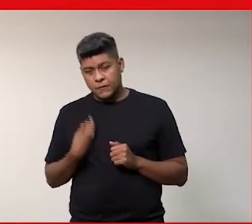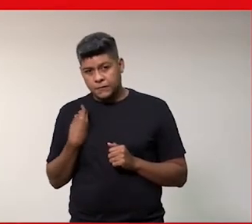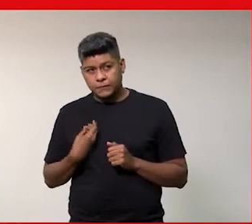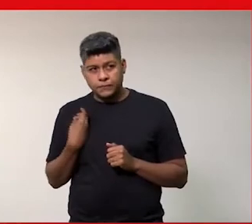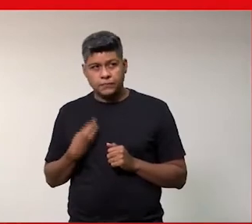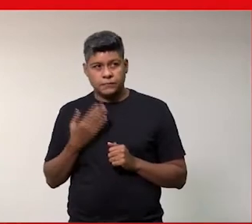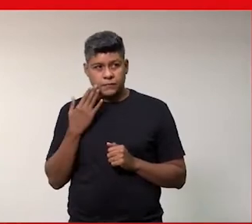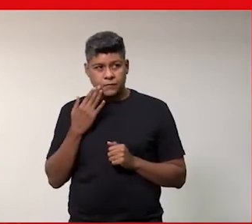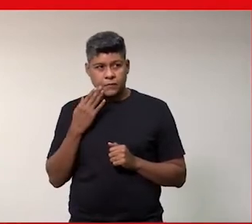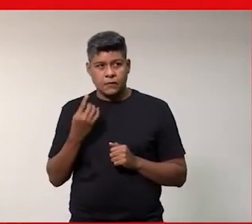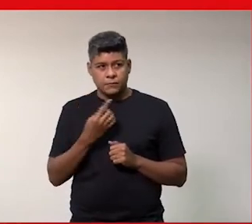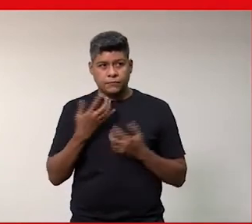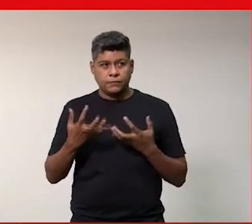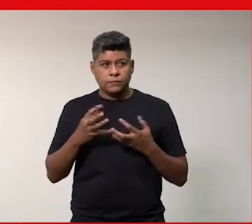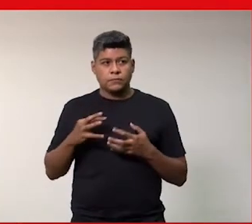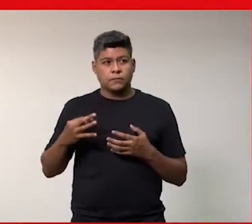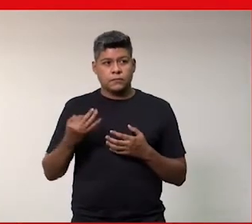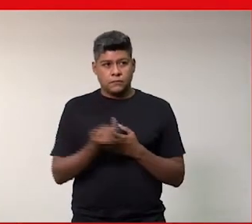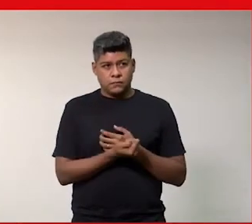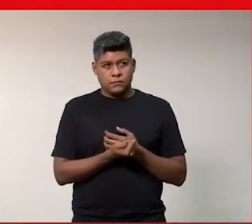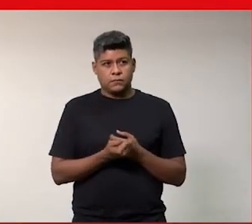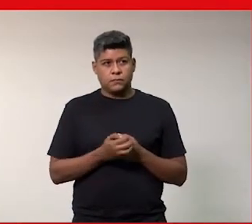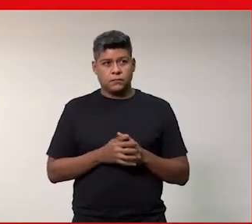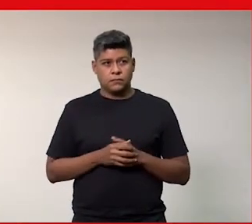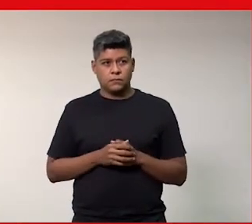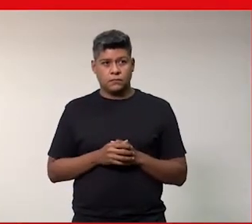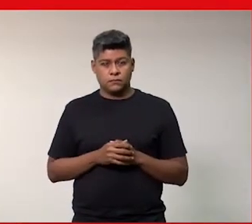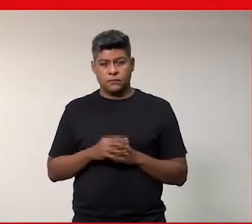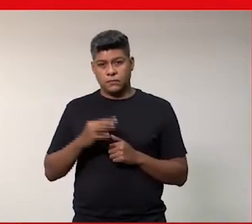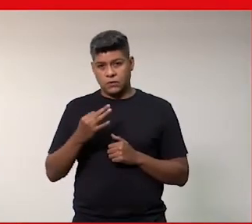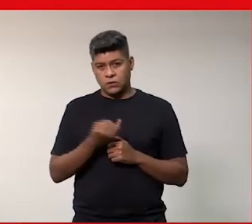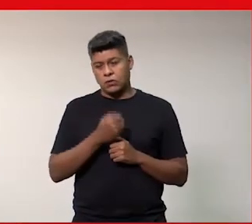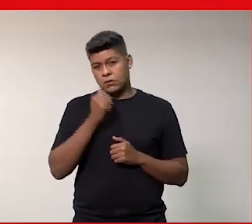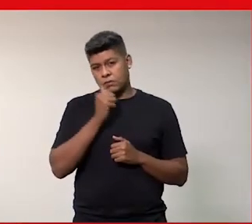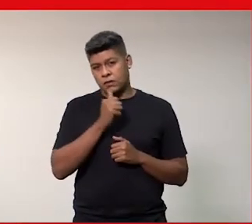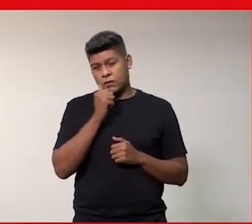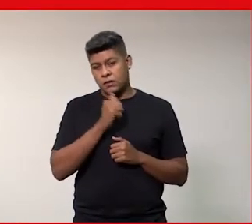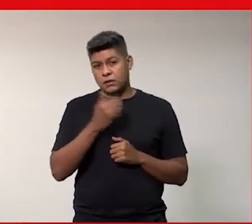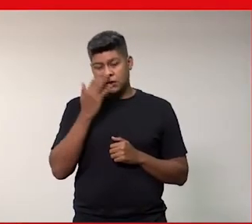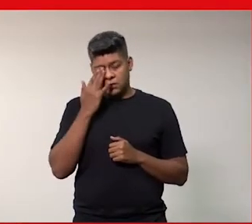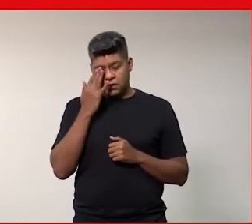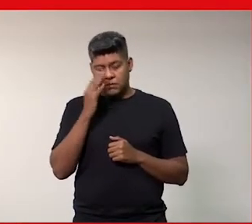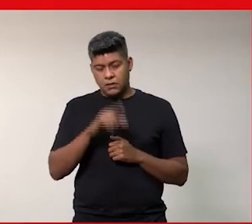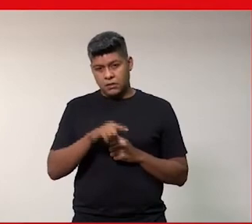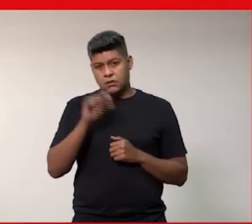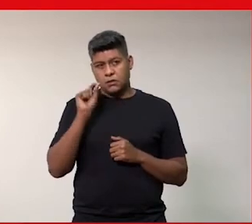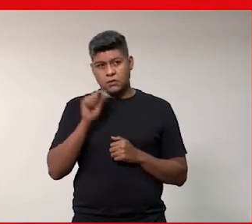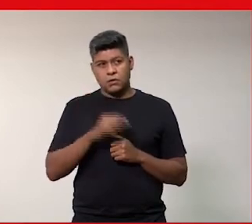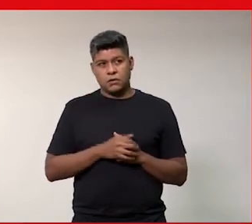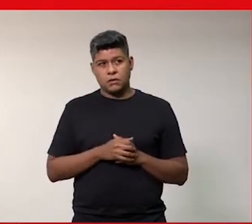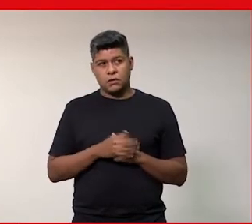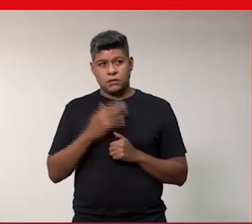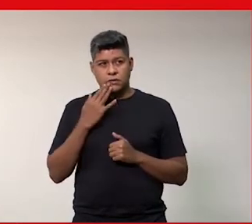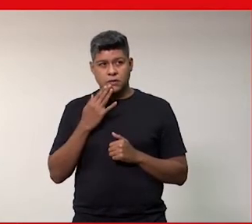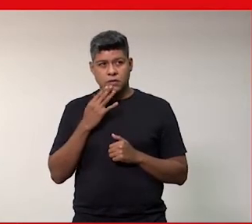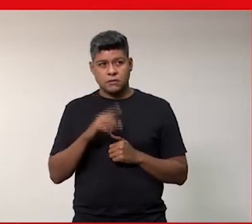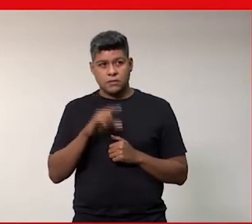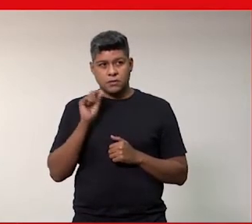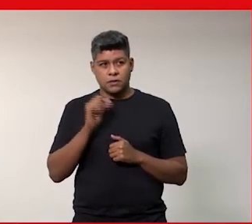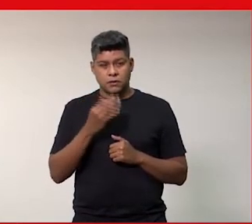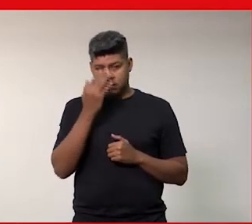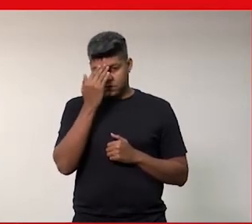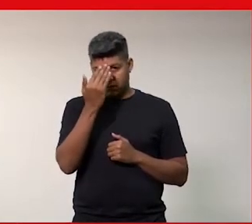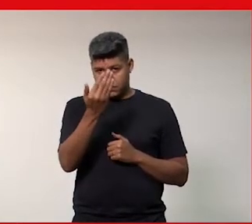isso aí a gente quer todas as meninas todas as meninas e meninas que sabem escolher que sabem por suas escolhas